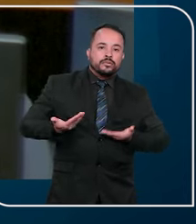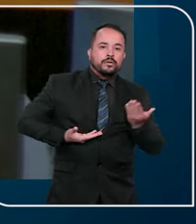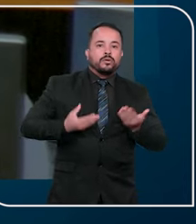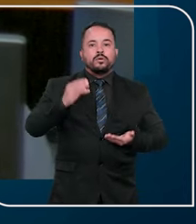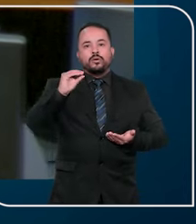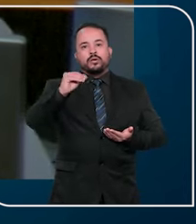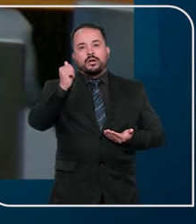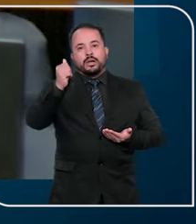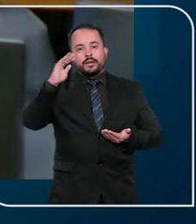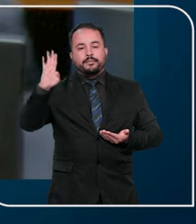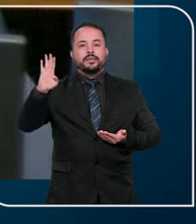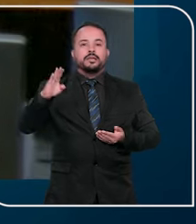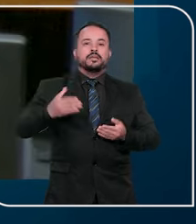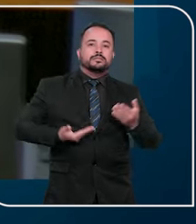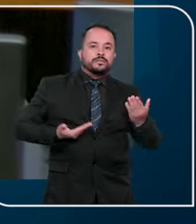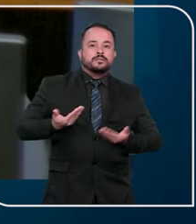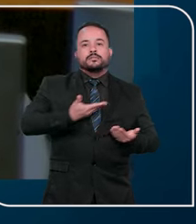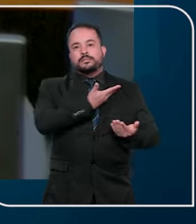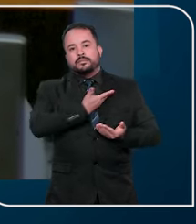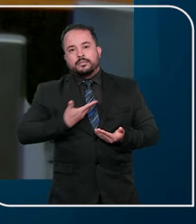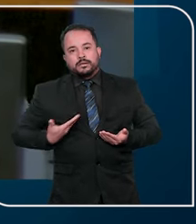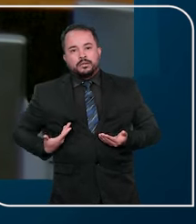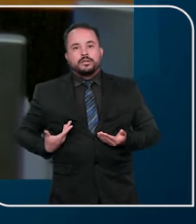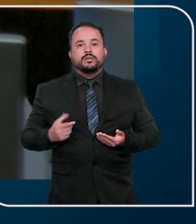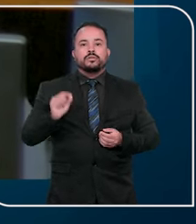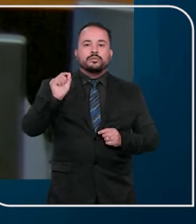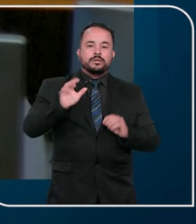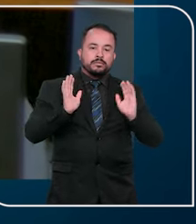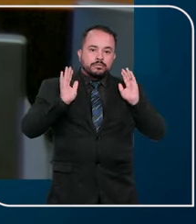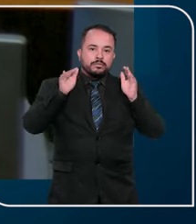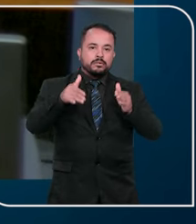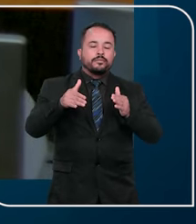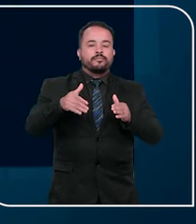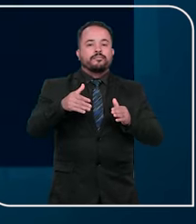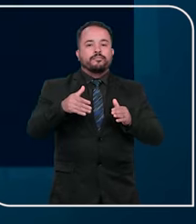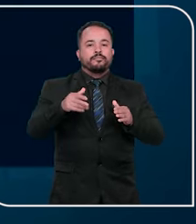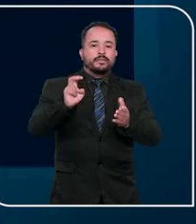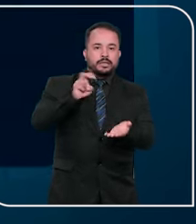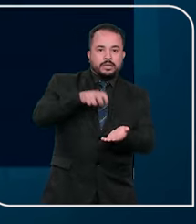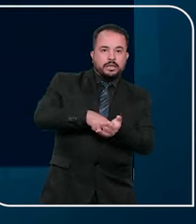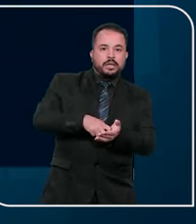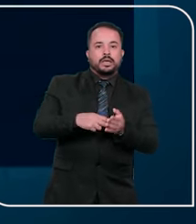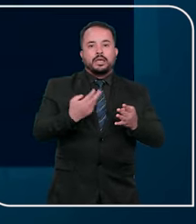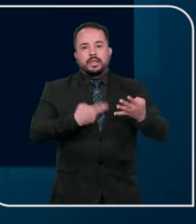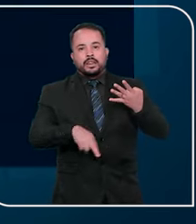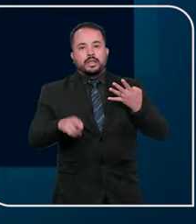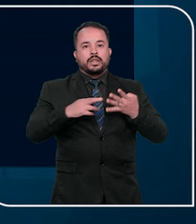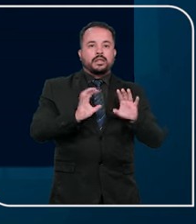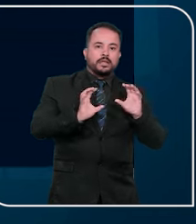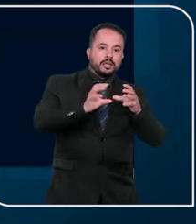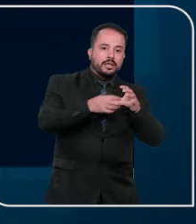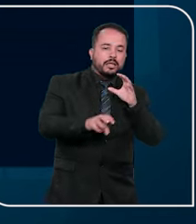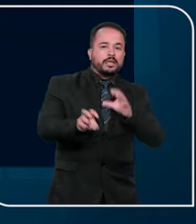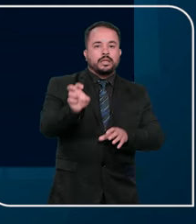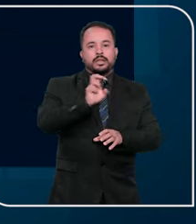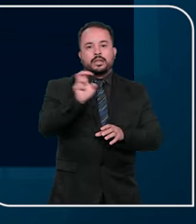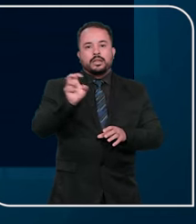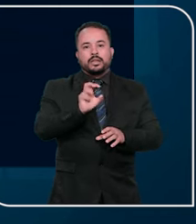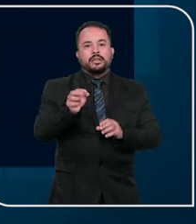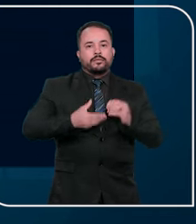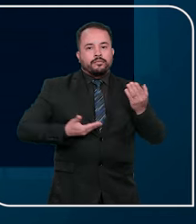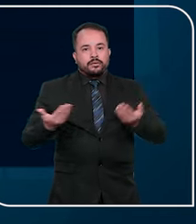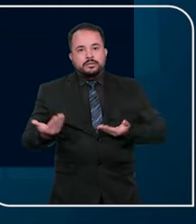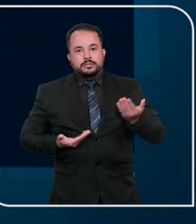funcionários da OAB são equiparados a servidores públicos para fins penais. O relator, que teve o voto seguido pela quinta turma,